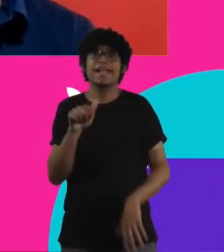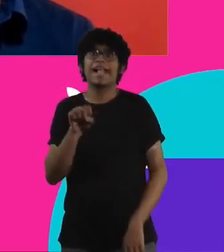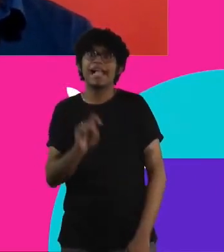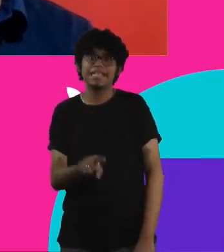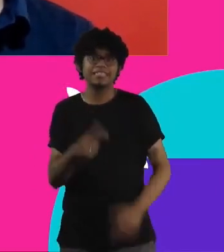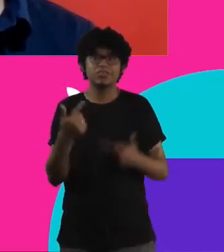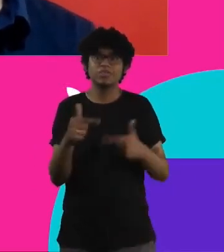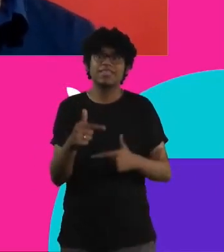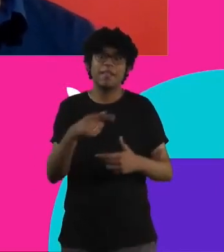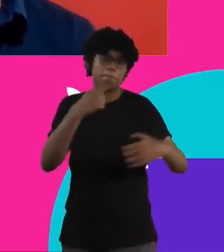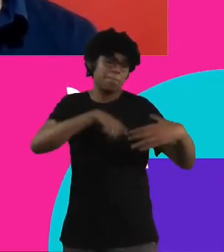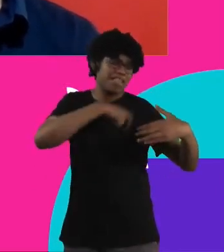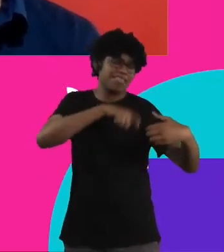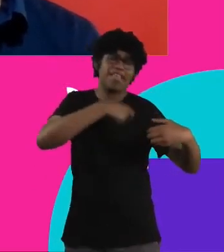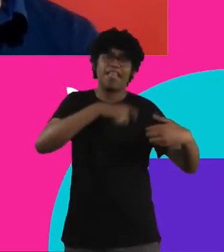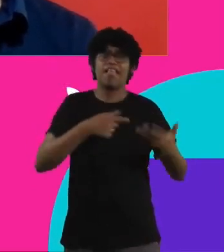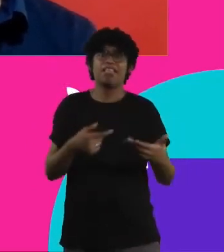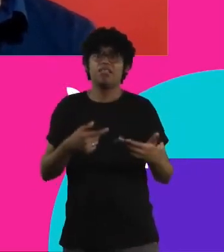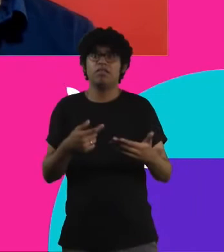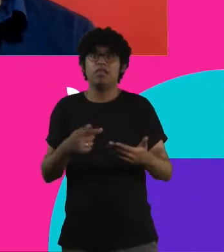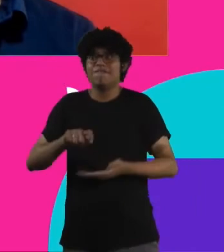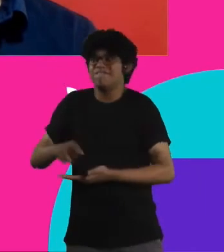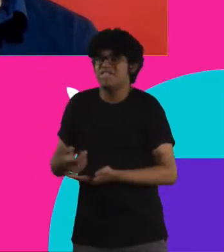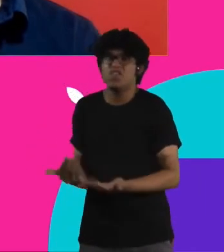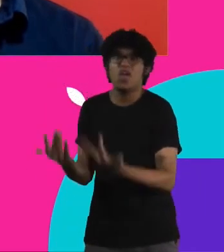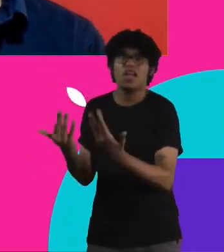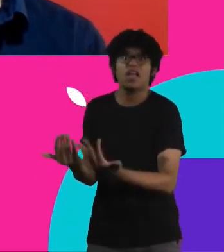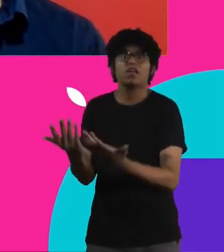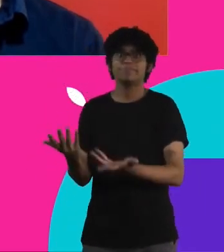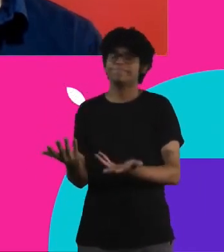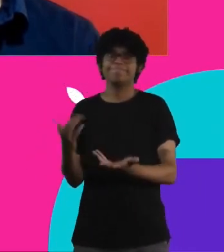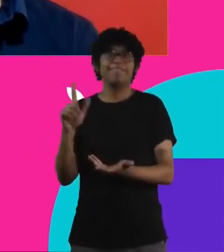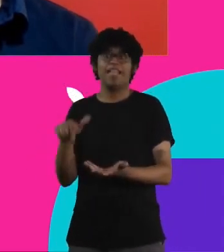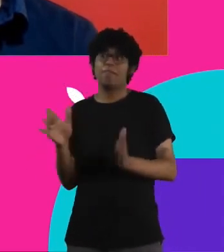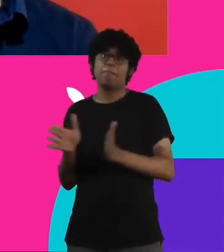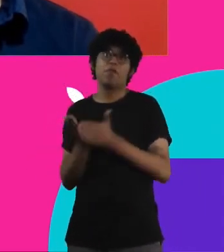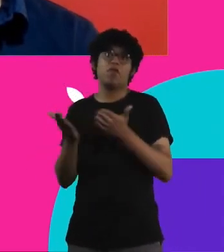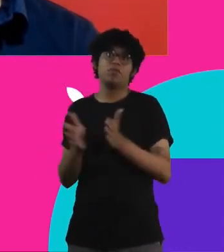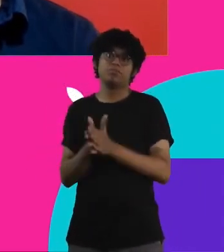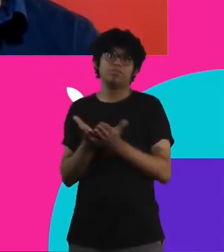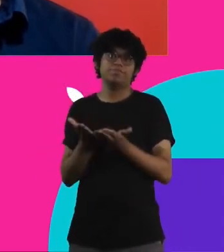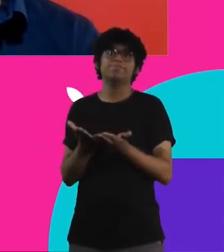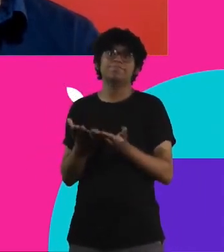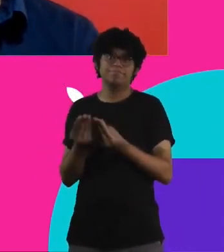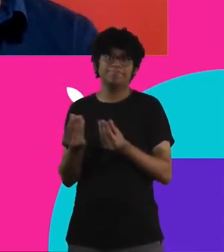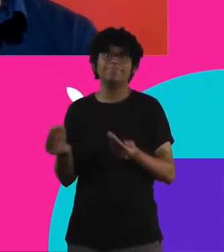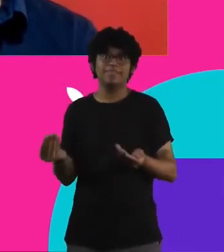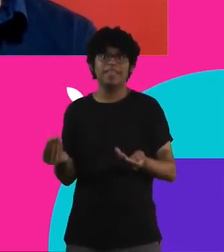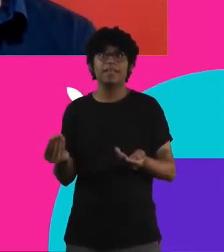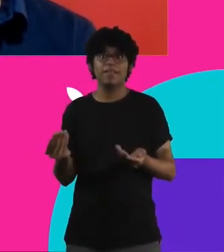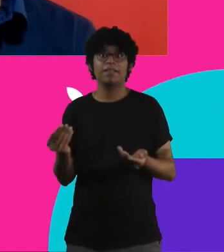casa, tem panela, não tem fogão, a gente está falando aí de pessoas extremamente vulneráveis, que não adianta você eventualmente doar uma cesta